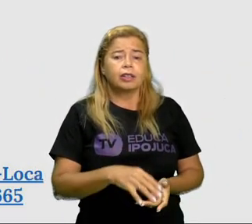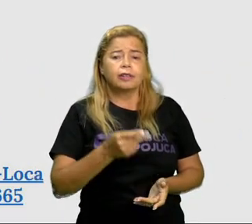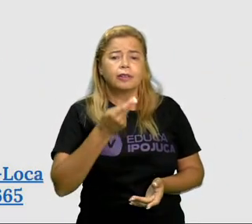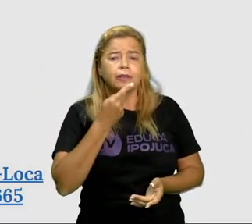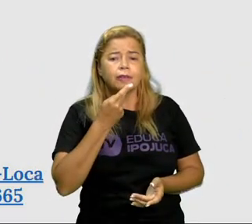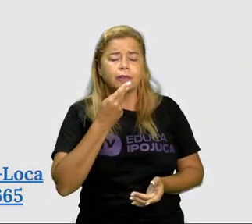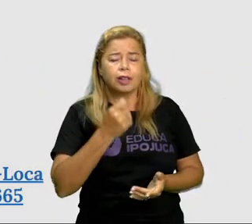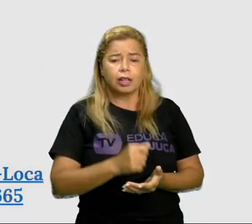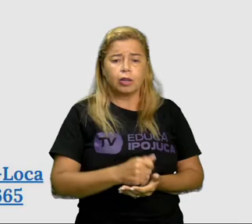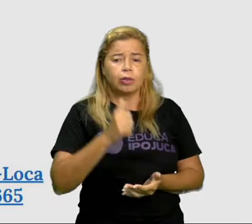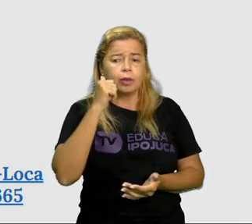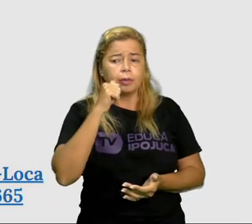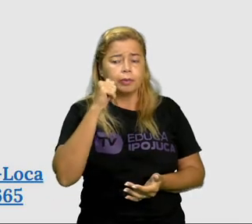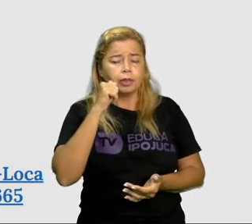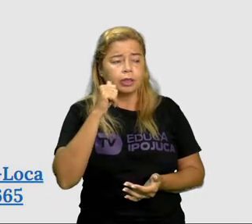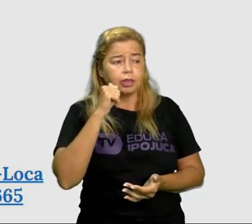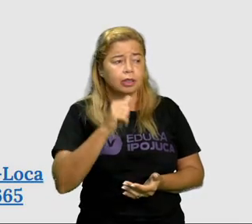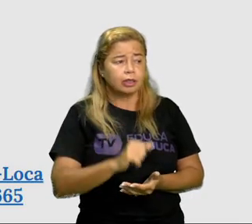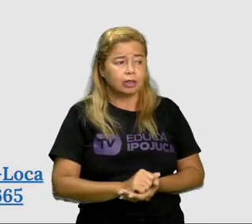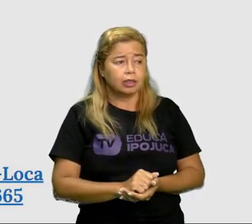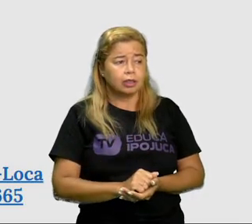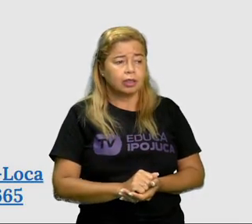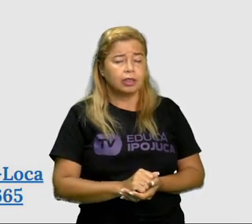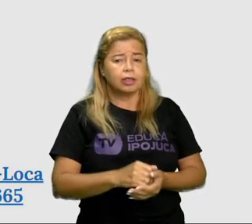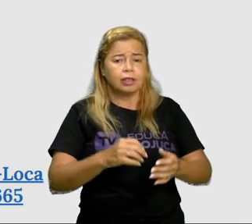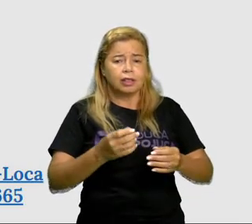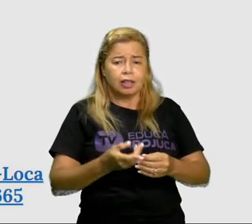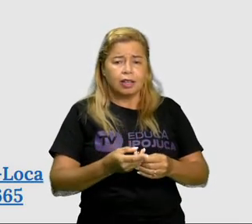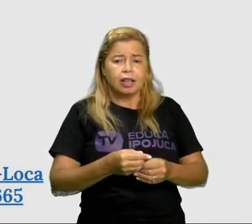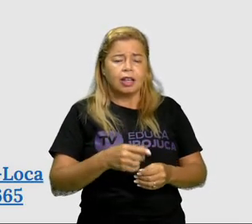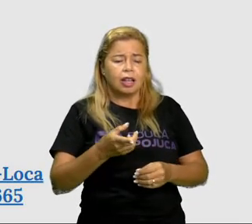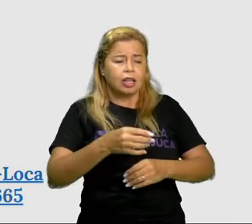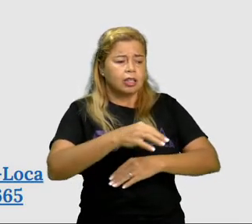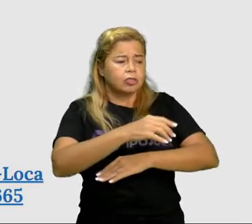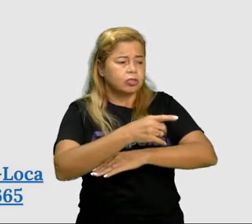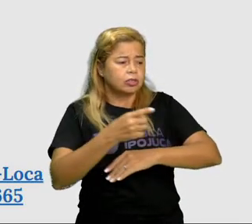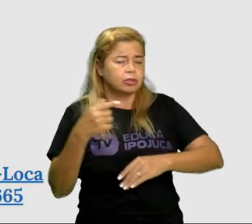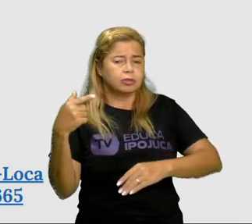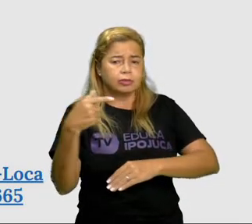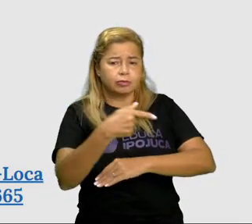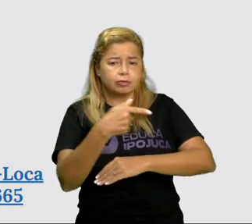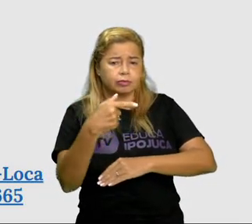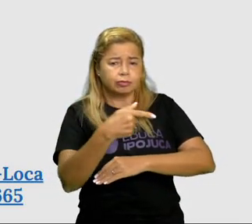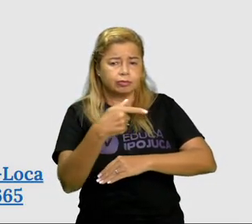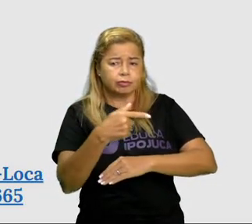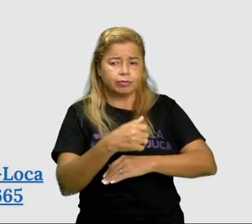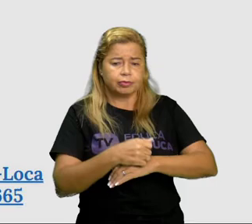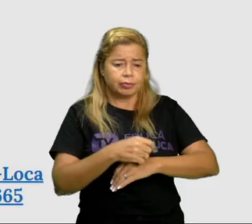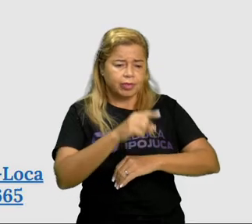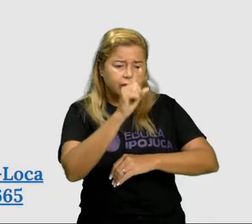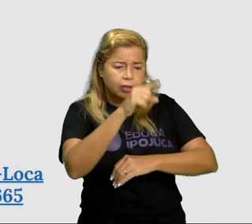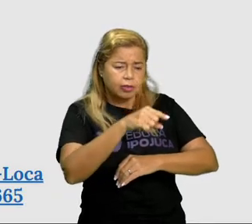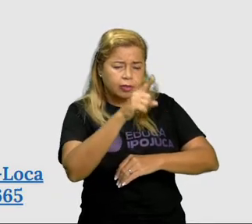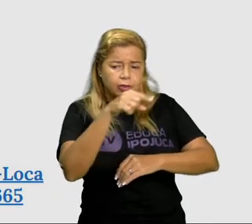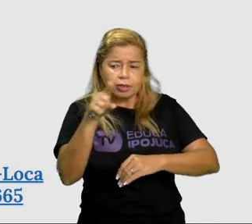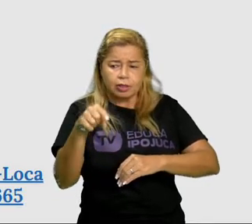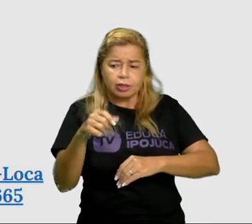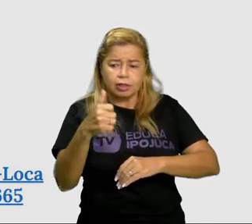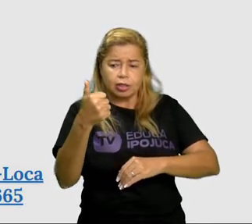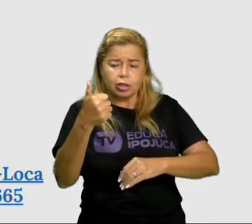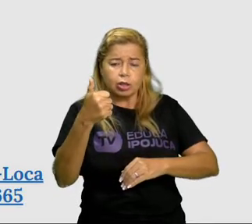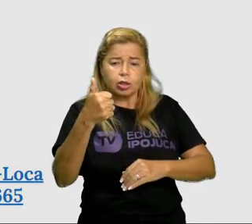a Marta diz assim, eu acho que a seta aponta para o 12,5.